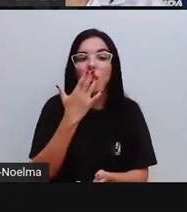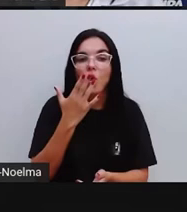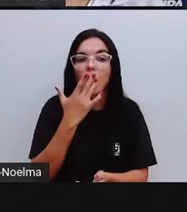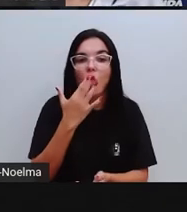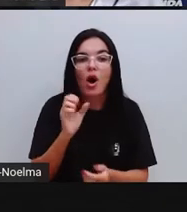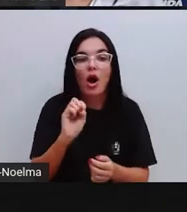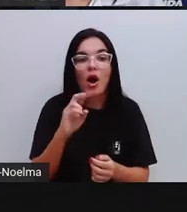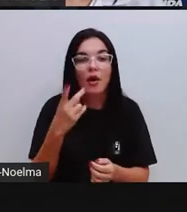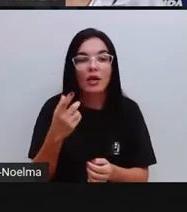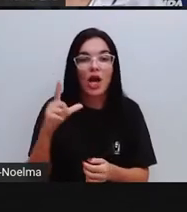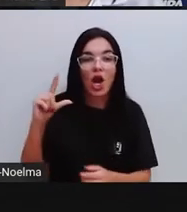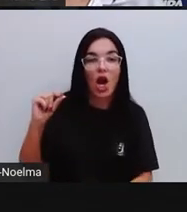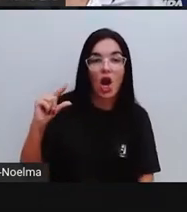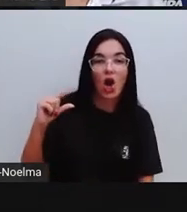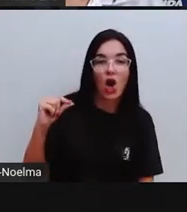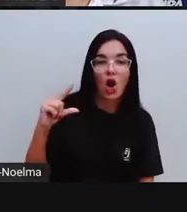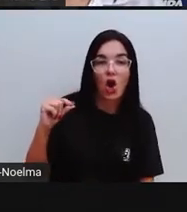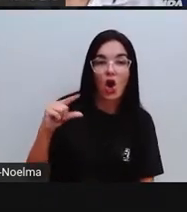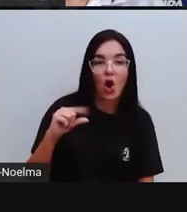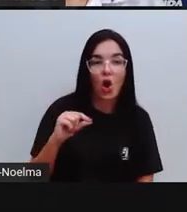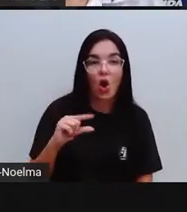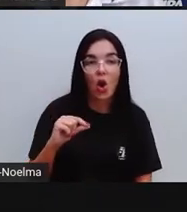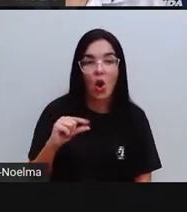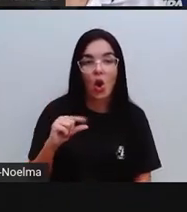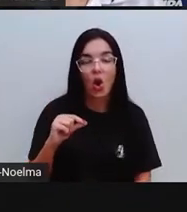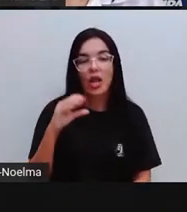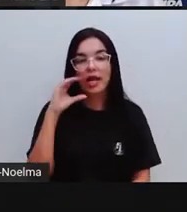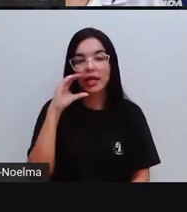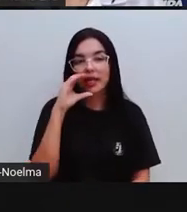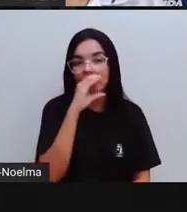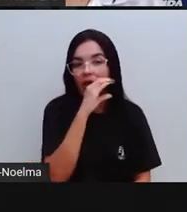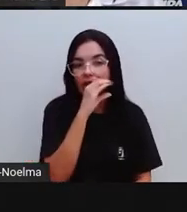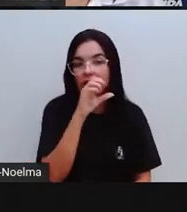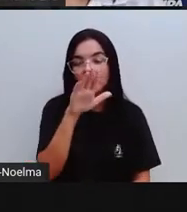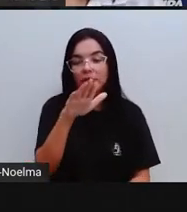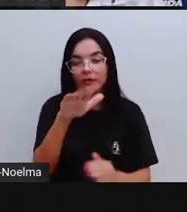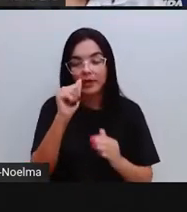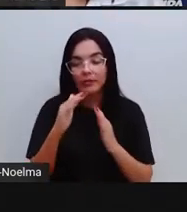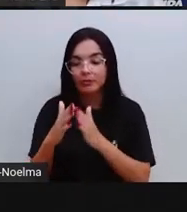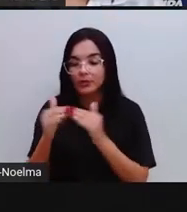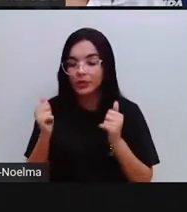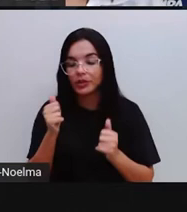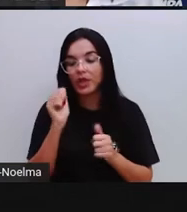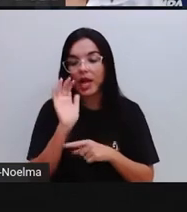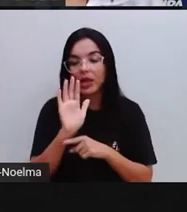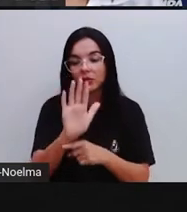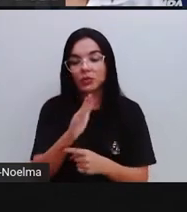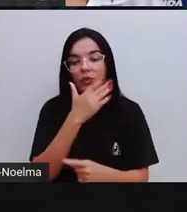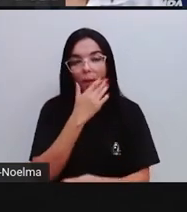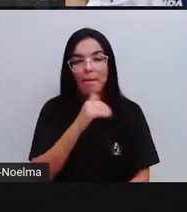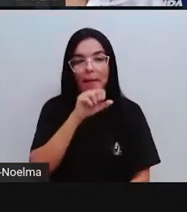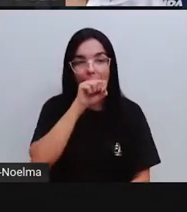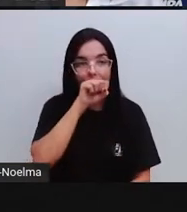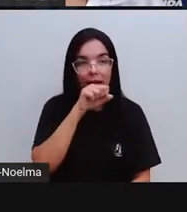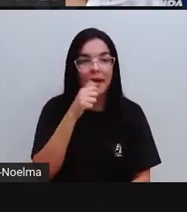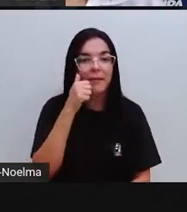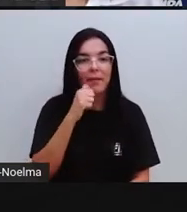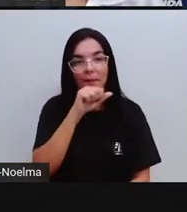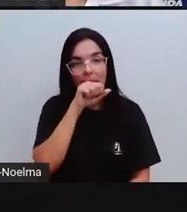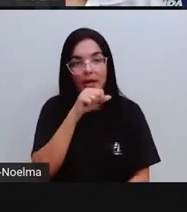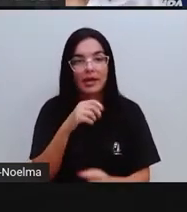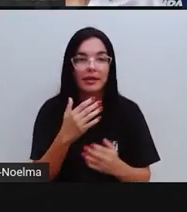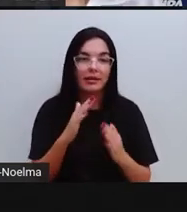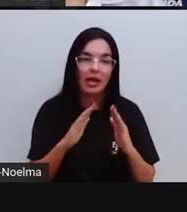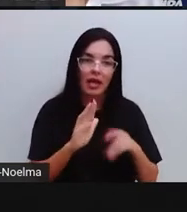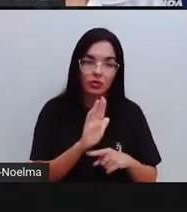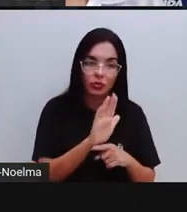você for usar a cola quente, né, pedir aí ajuda ao papai, mamãe, algum responsável,